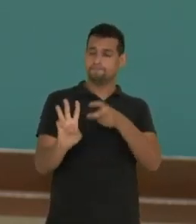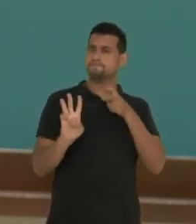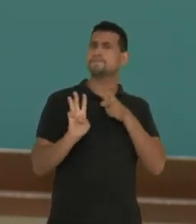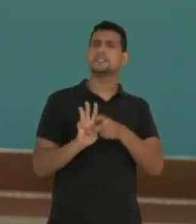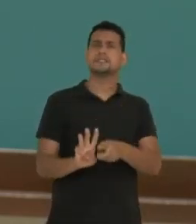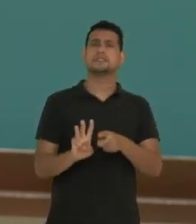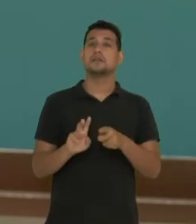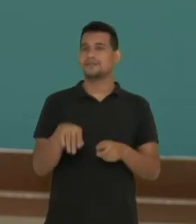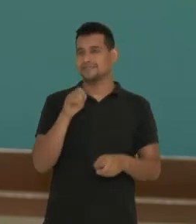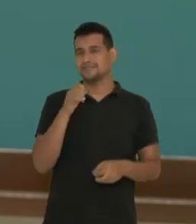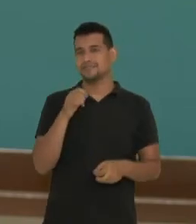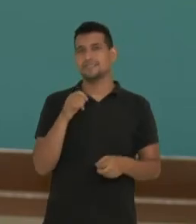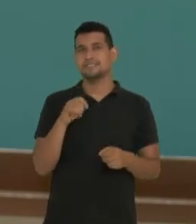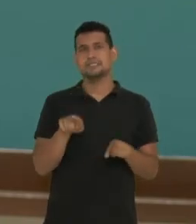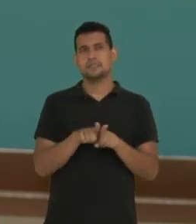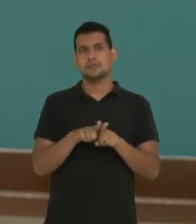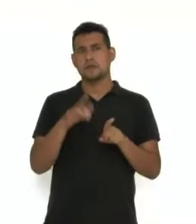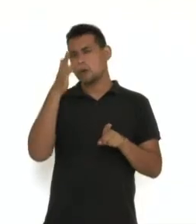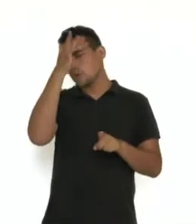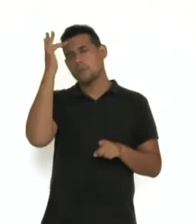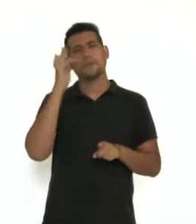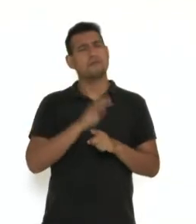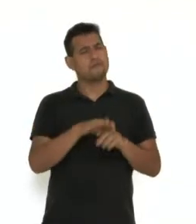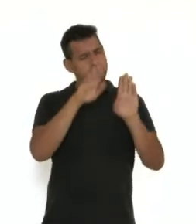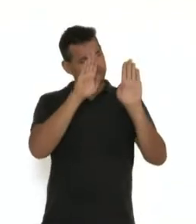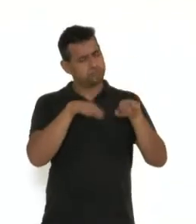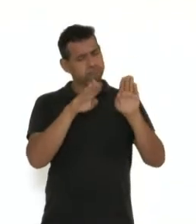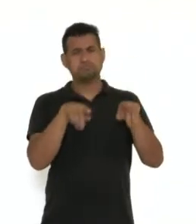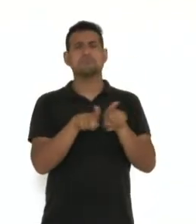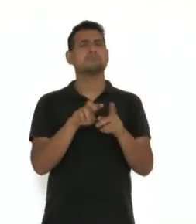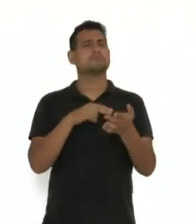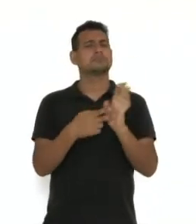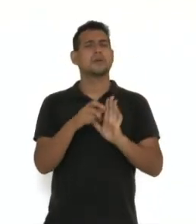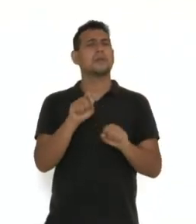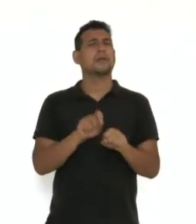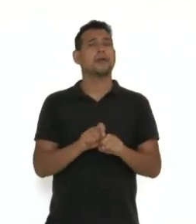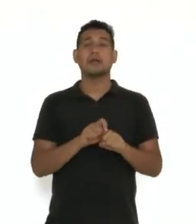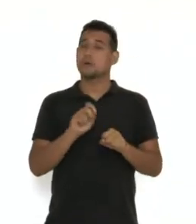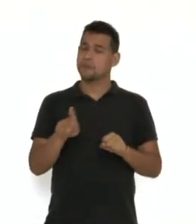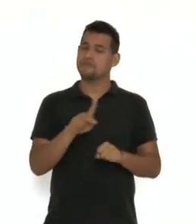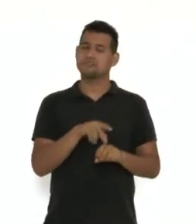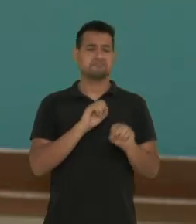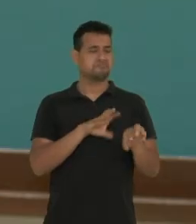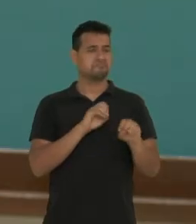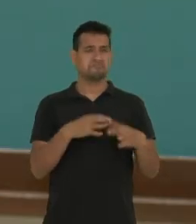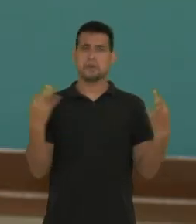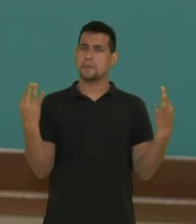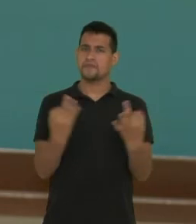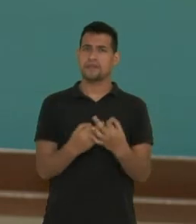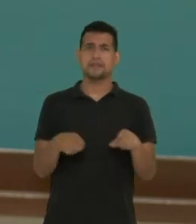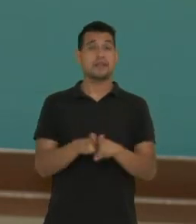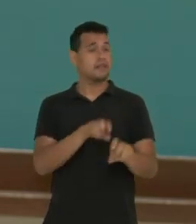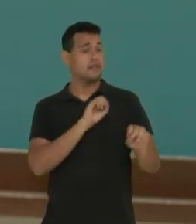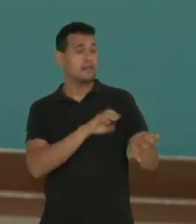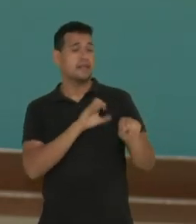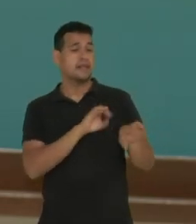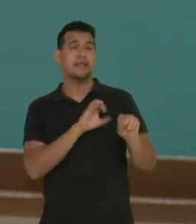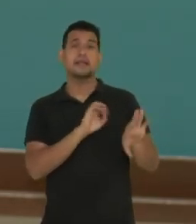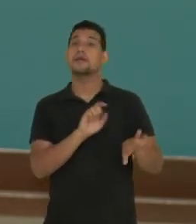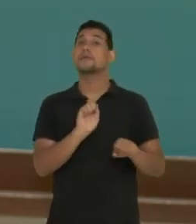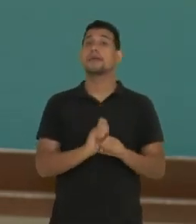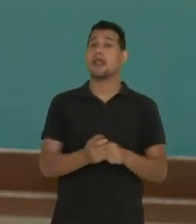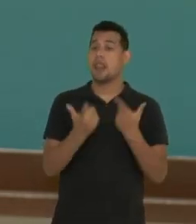valorizam muitos mais velhos e eles são considerados verdadeiros professores. Eles ensinam a língua